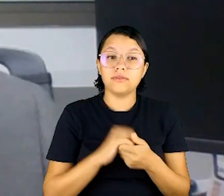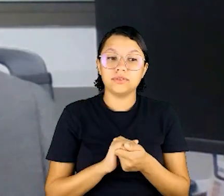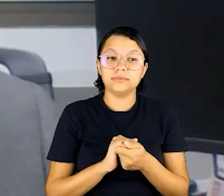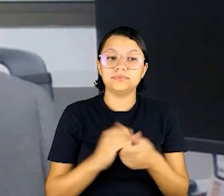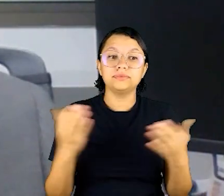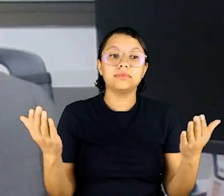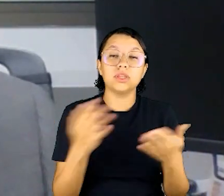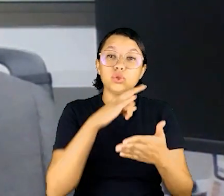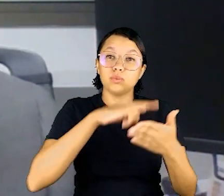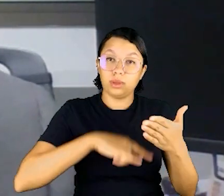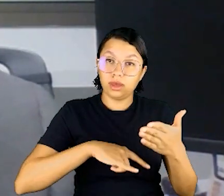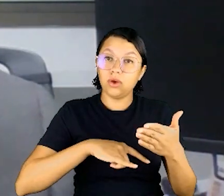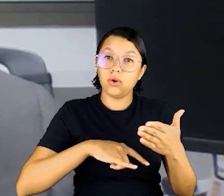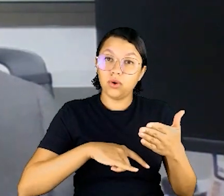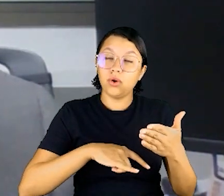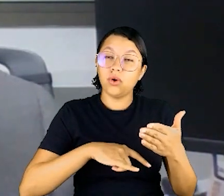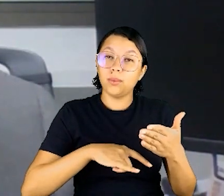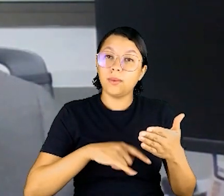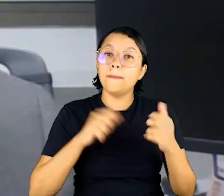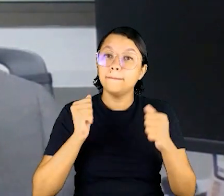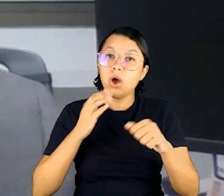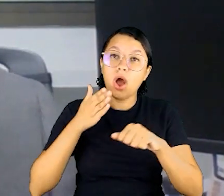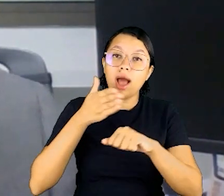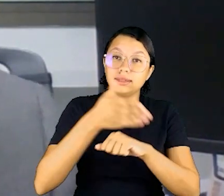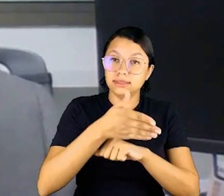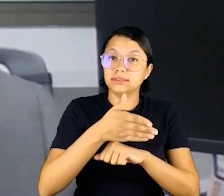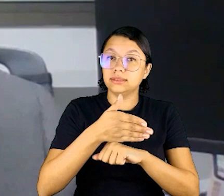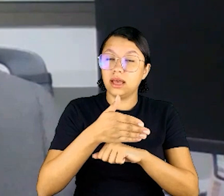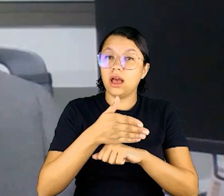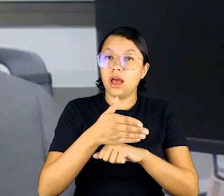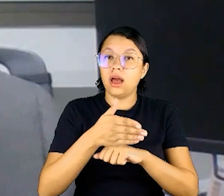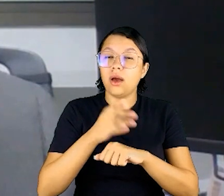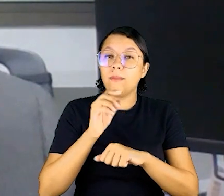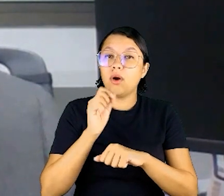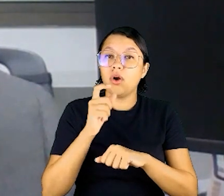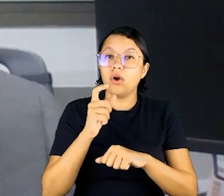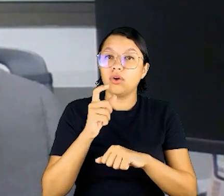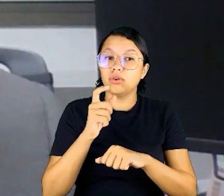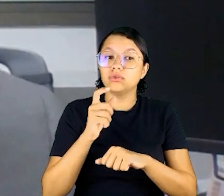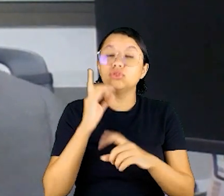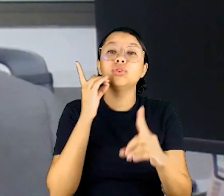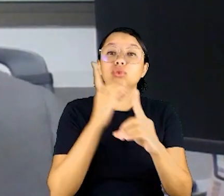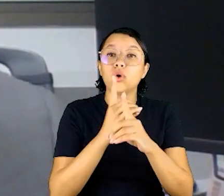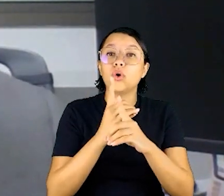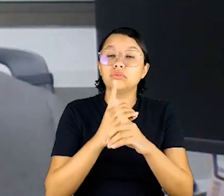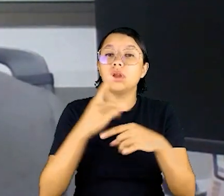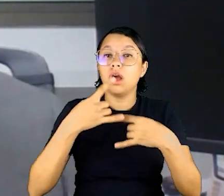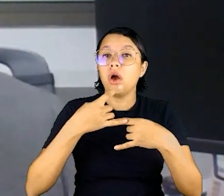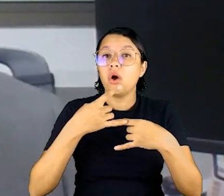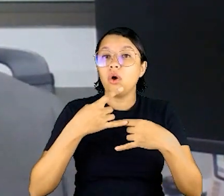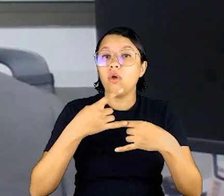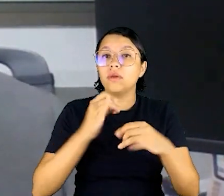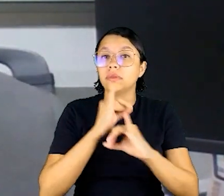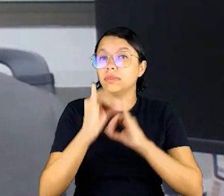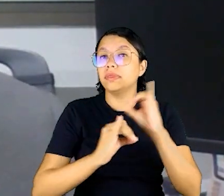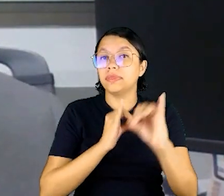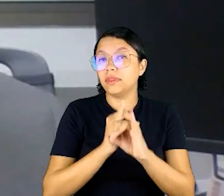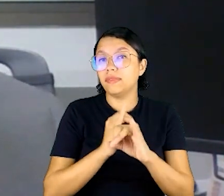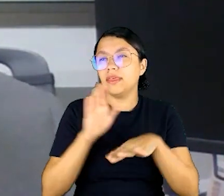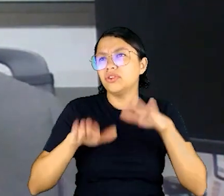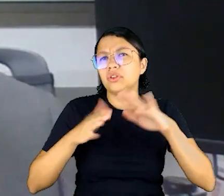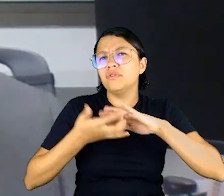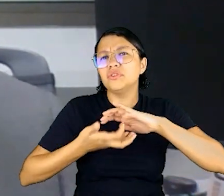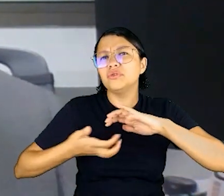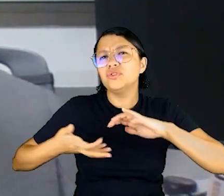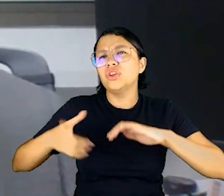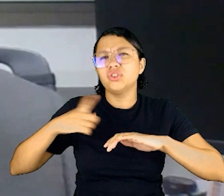uma olhadinha na cartilha, essa cartilha, inclusive, vocês podem acessá-la online, eu acho que talvez no chat